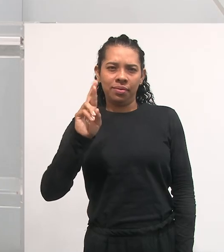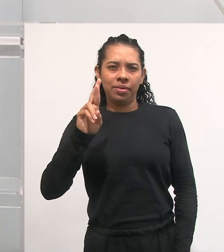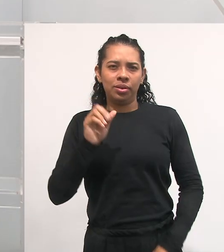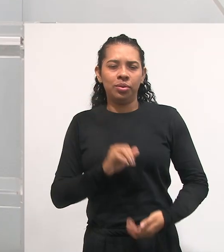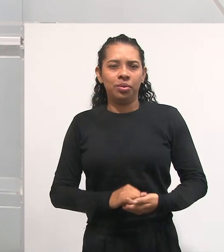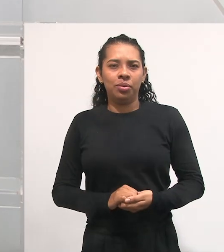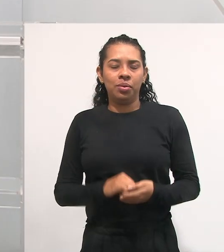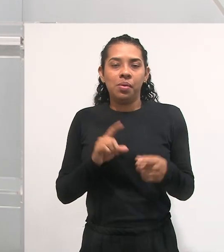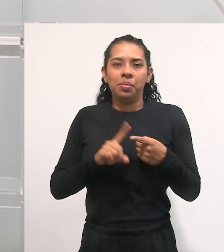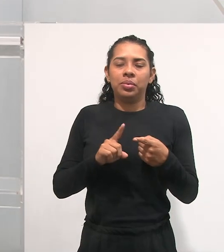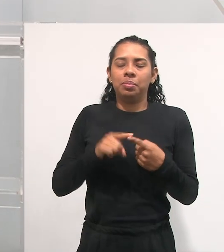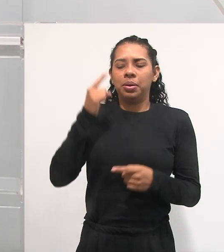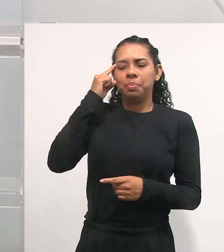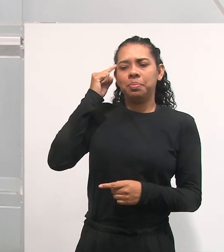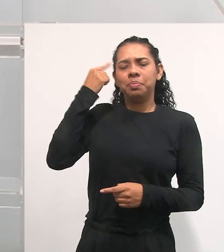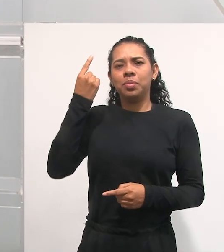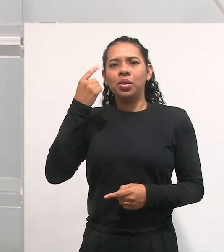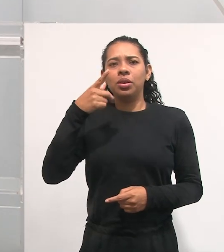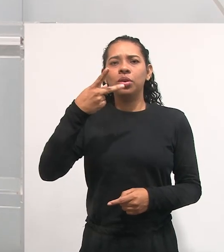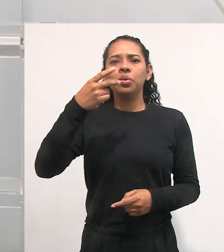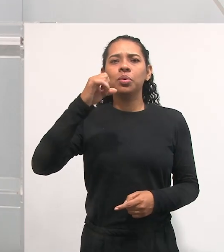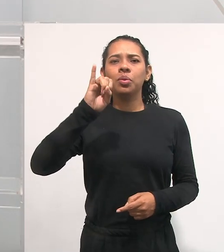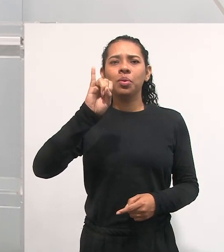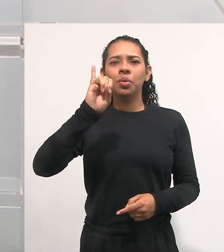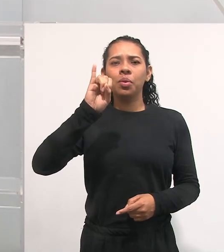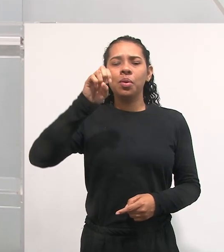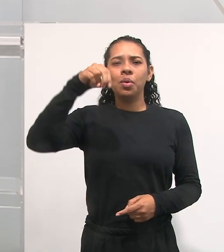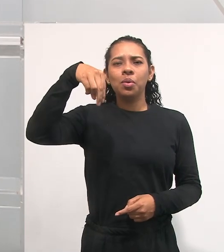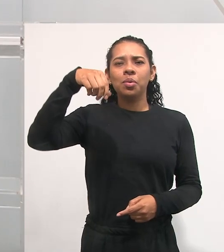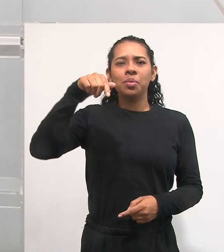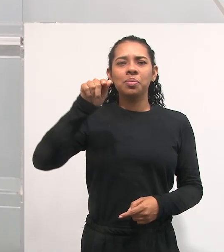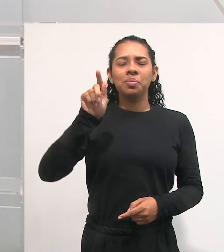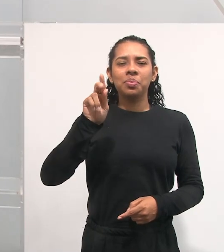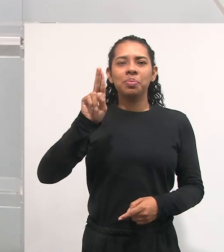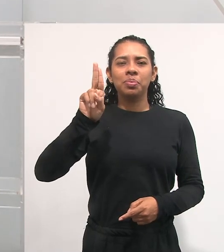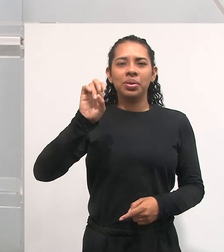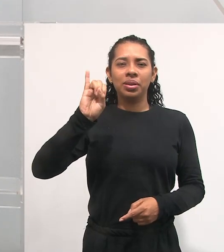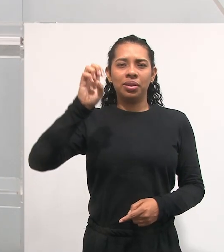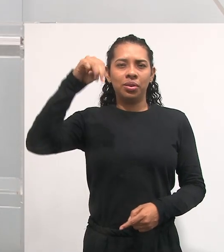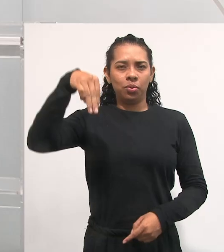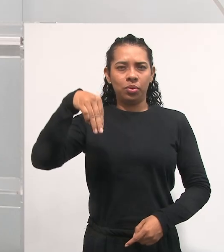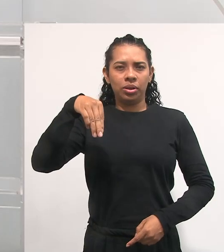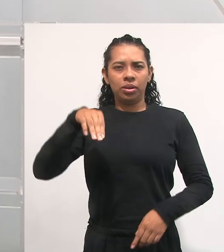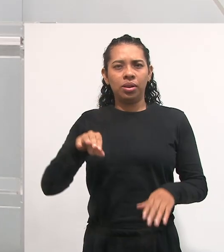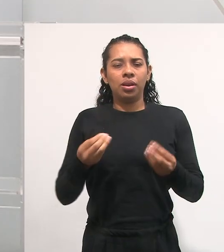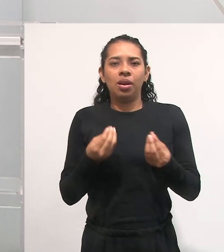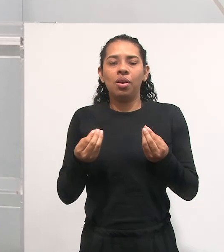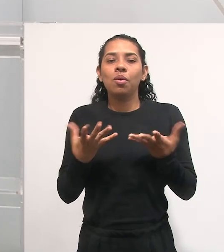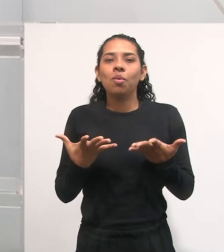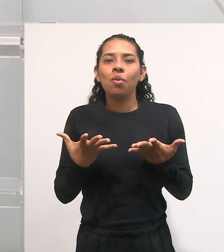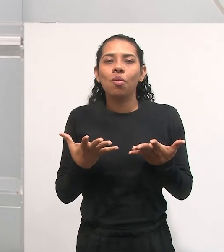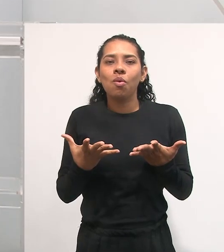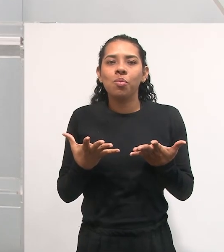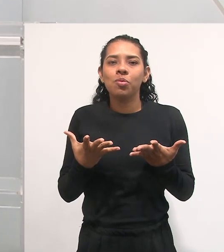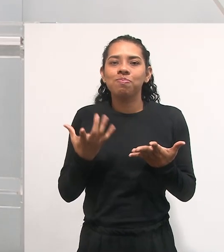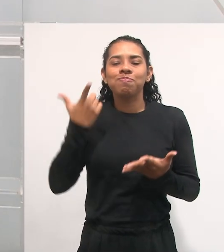como é que eu colocaria? Eu içaria o pinguim? Eu jogaria o pinguim? Eu colocaria o pinguim em cima do elefante?